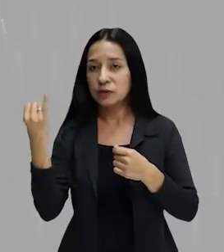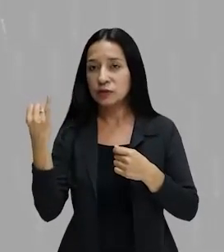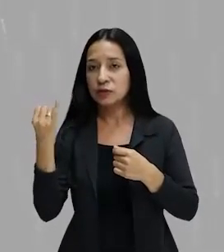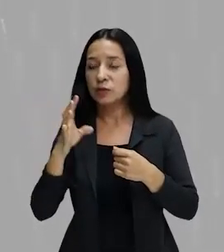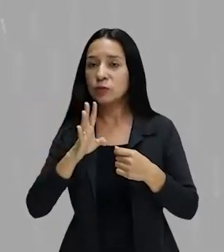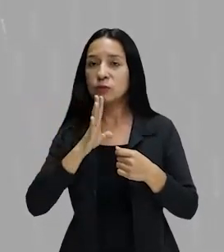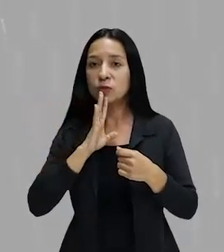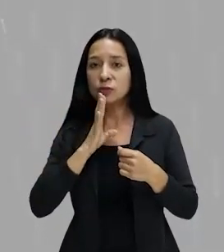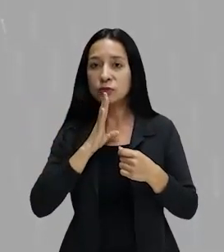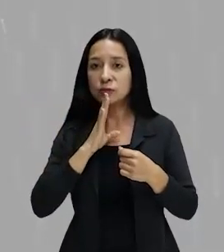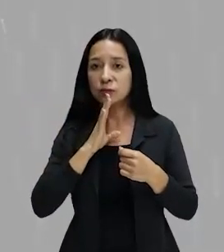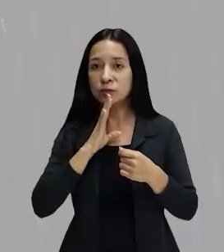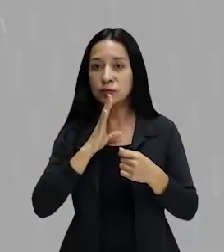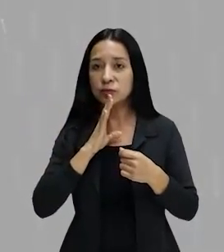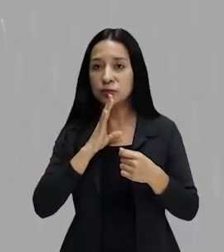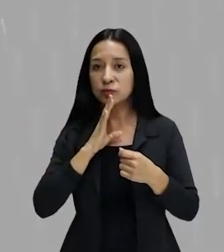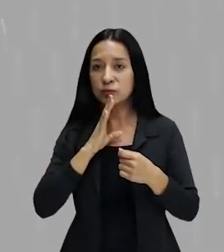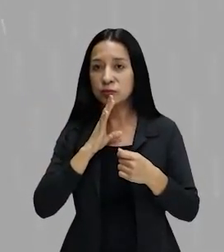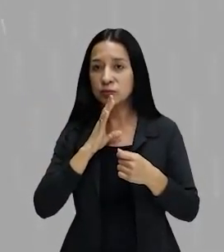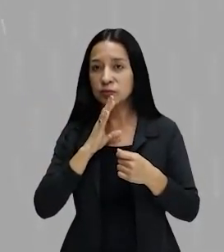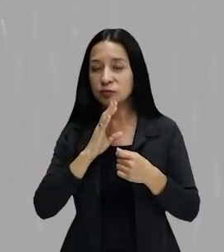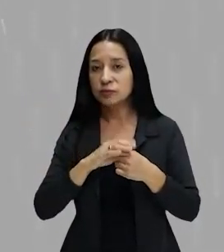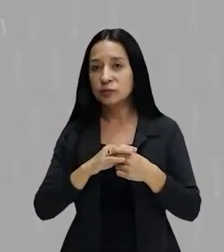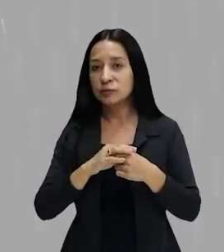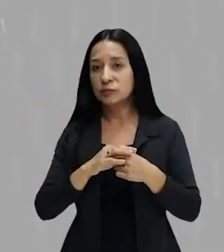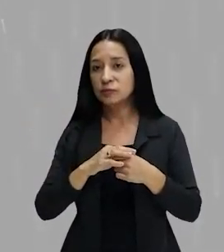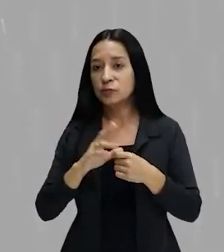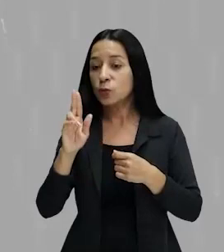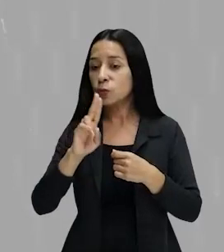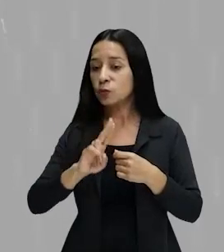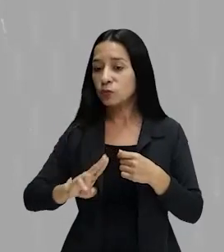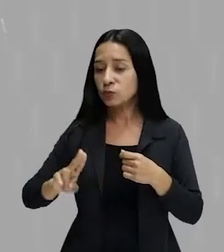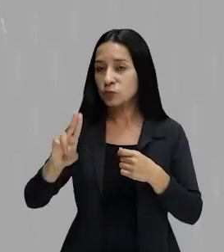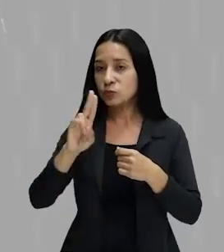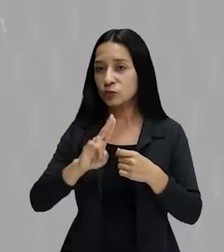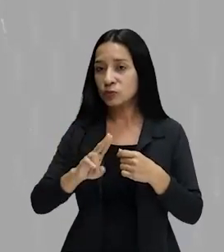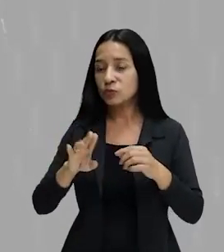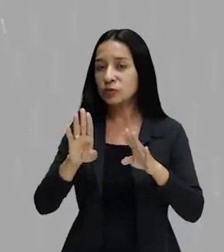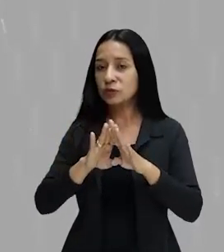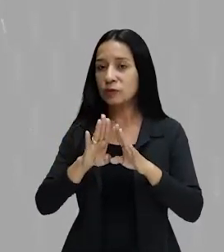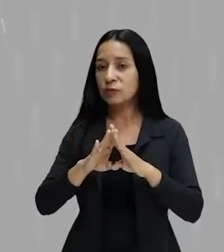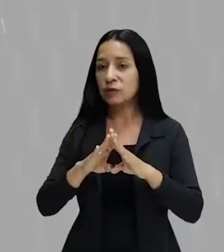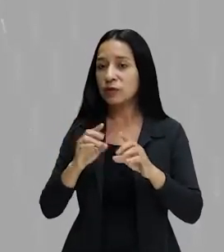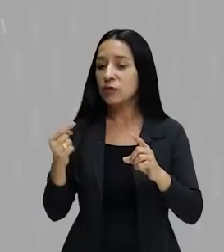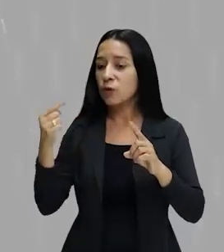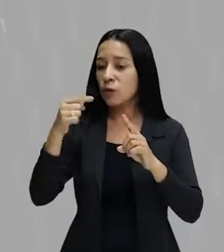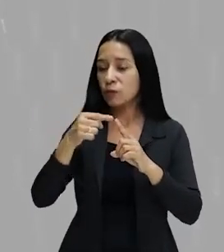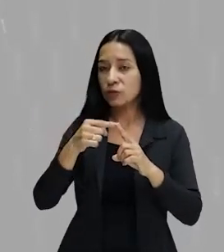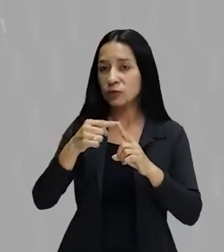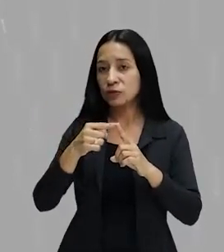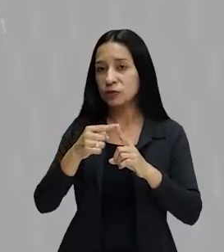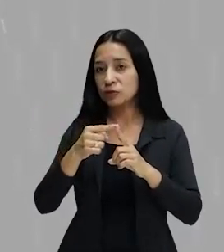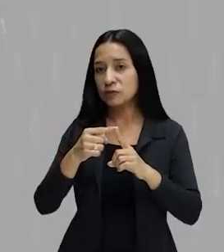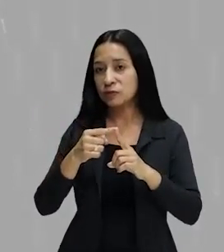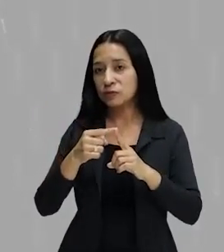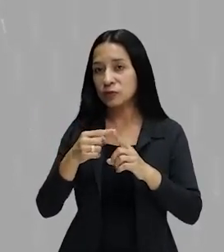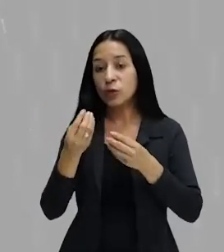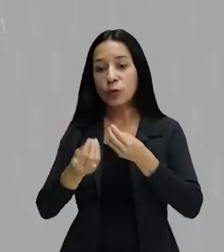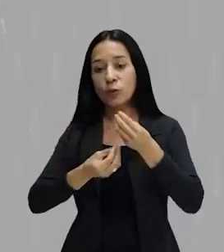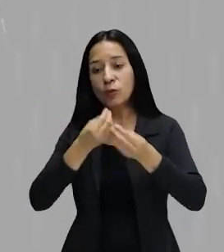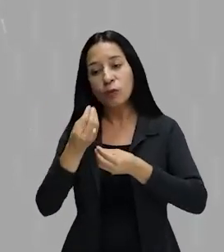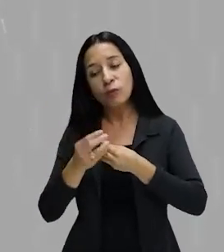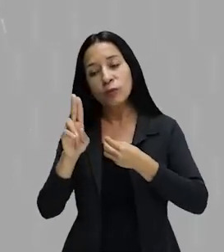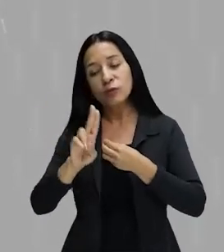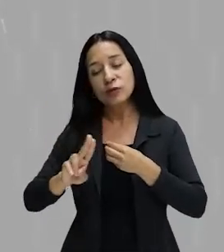no conhecimento, nas atribuições, e, principalmente, na aplicabilidade do uso da crase